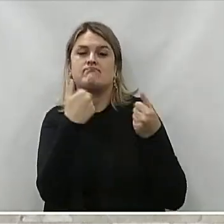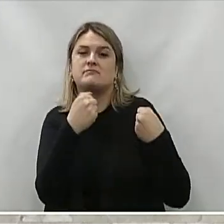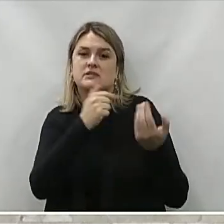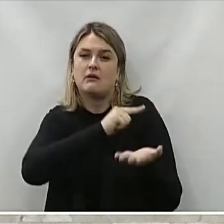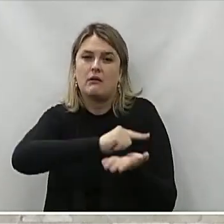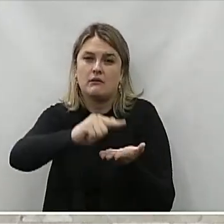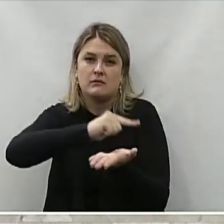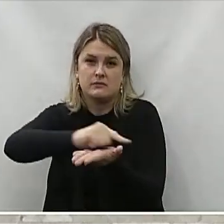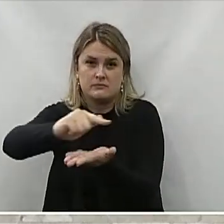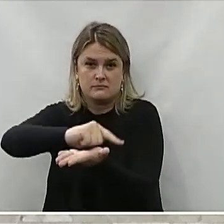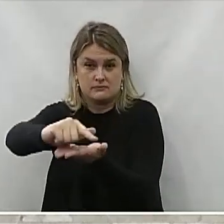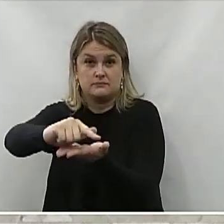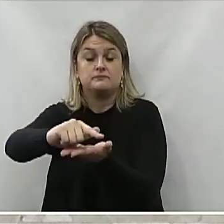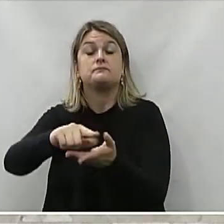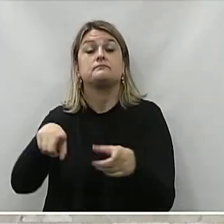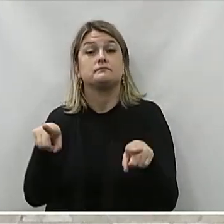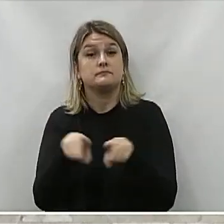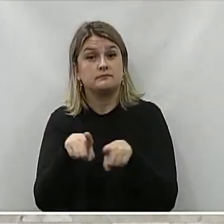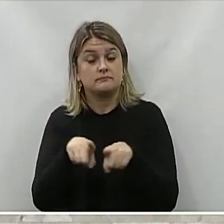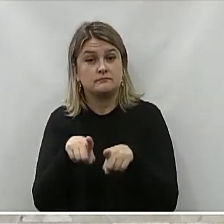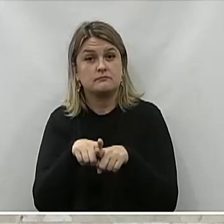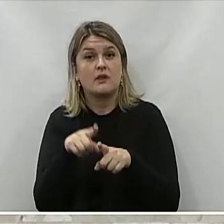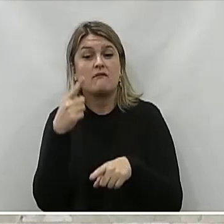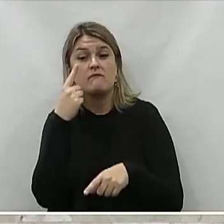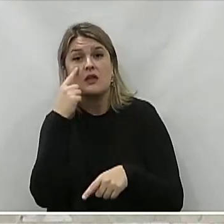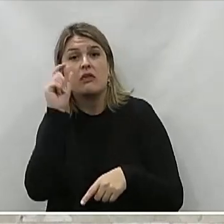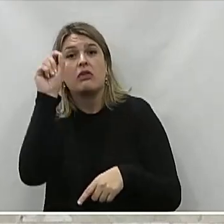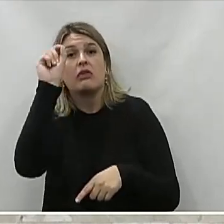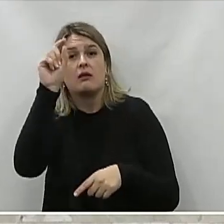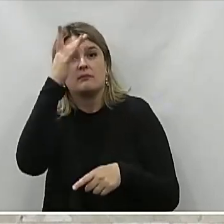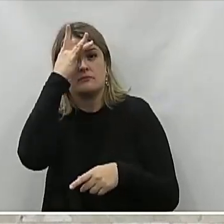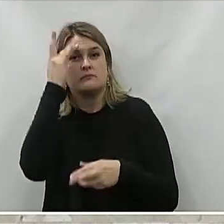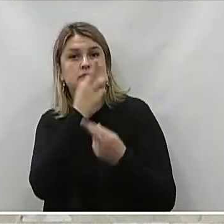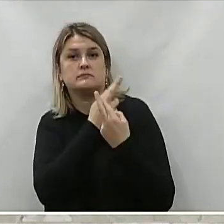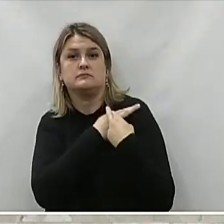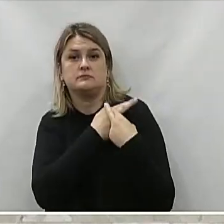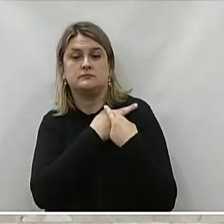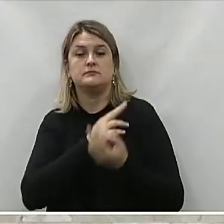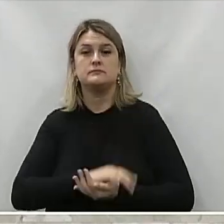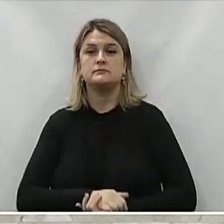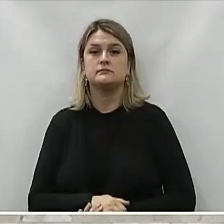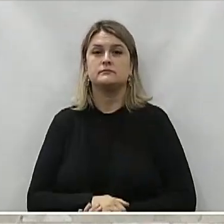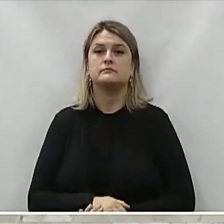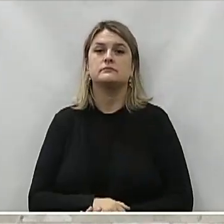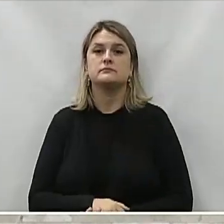limpeza Desse trecho E que também Sejam apurados Os responsáveis Por esse vazamento